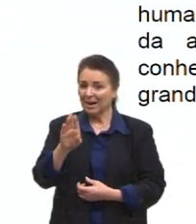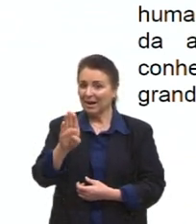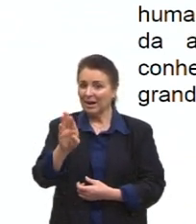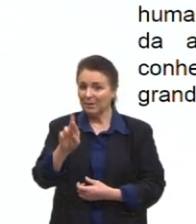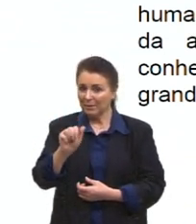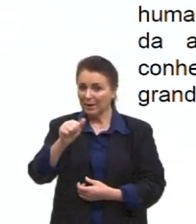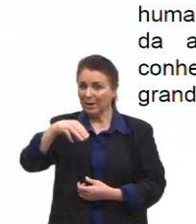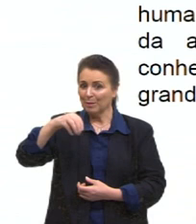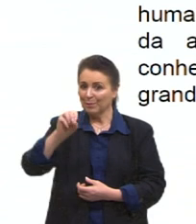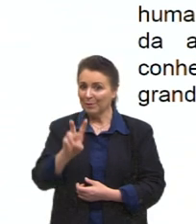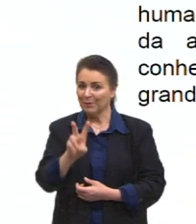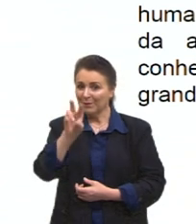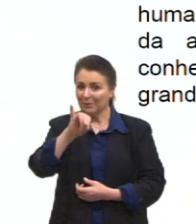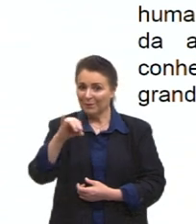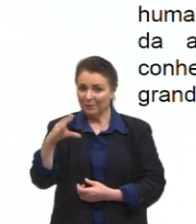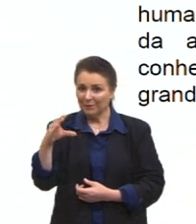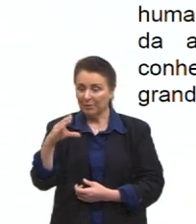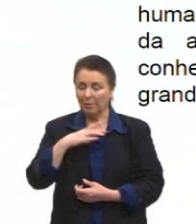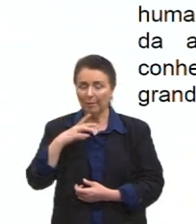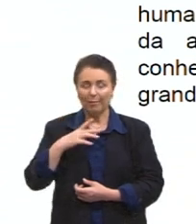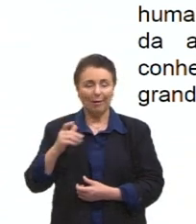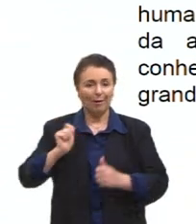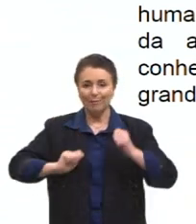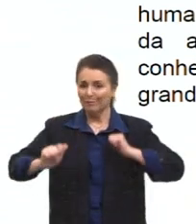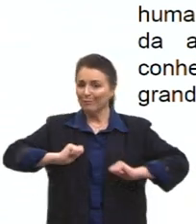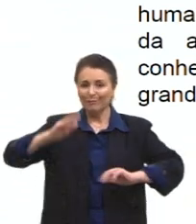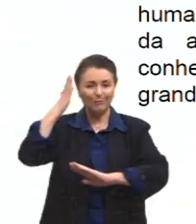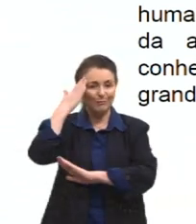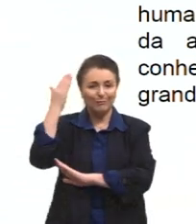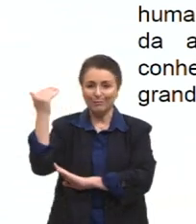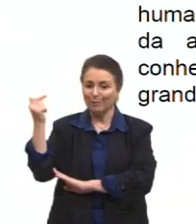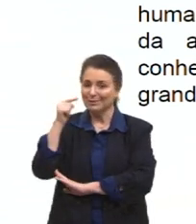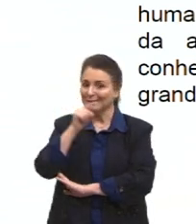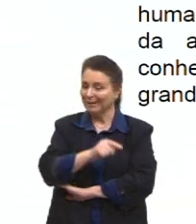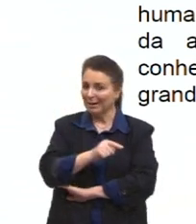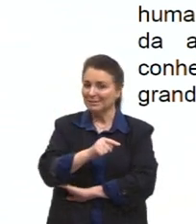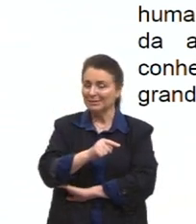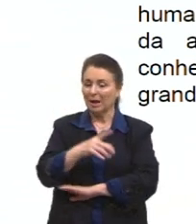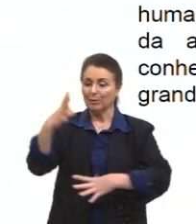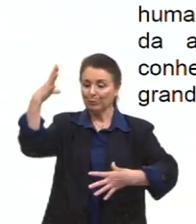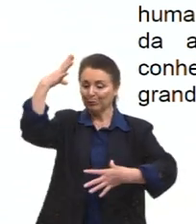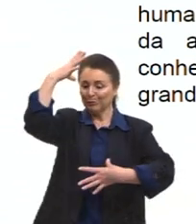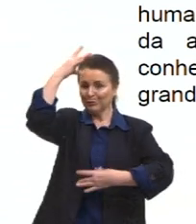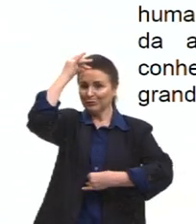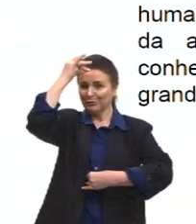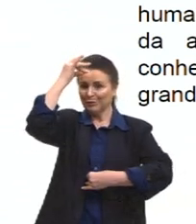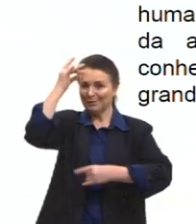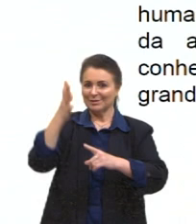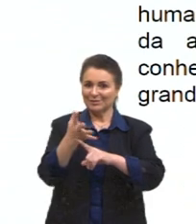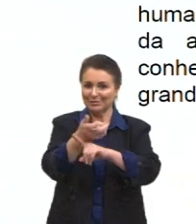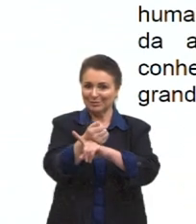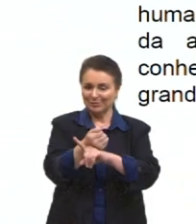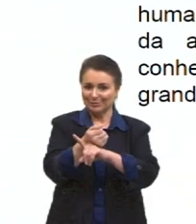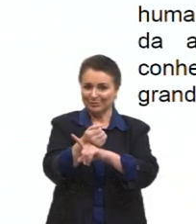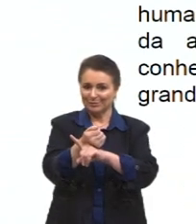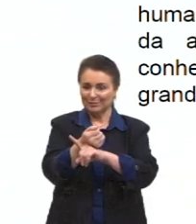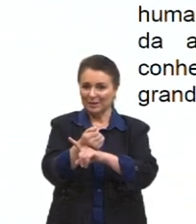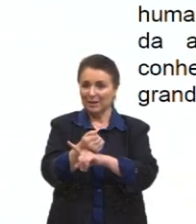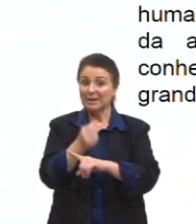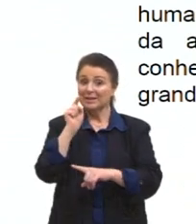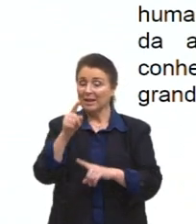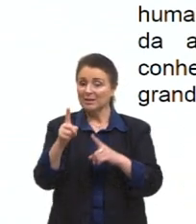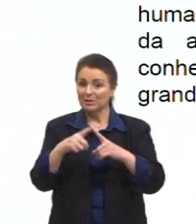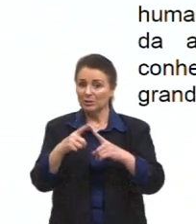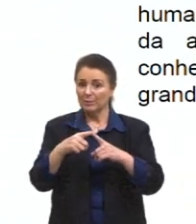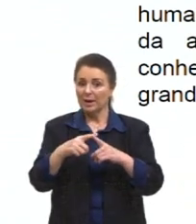uma artista ícone, né, dessa modalidade, da performance artística. aqui é ela e o